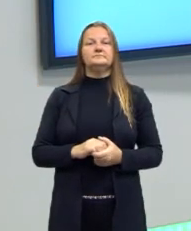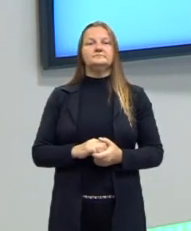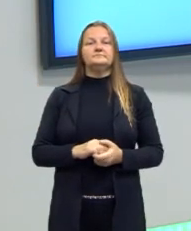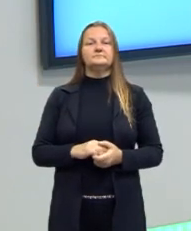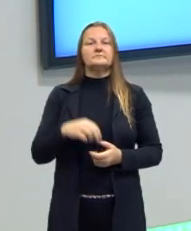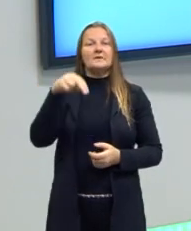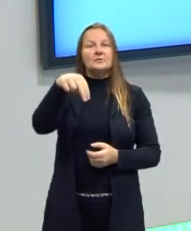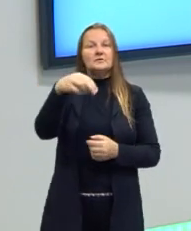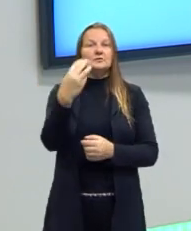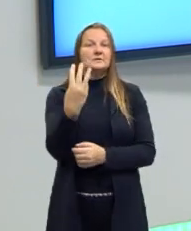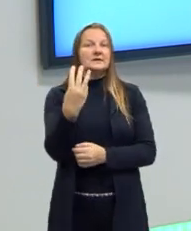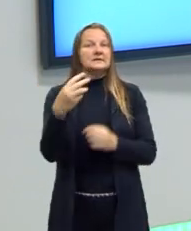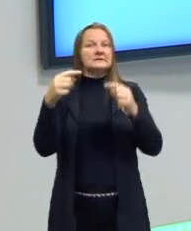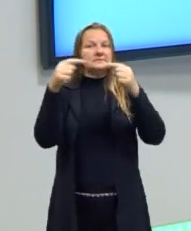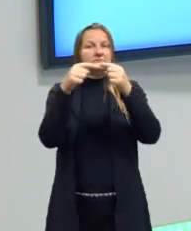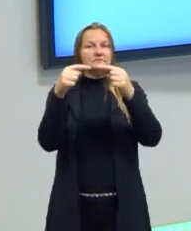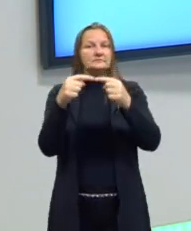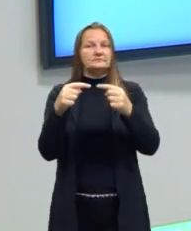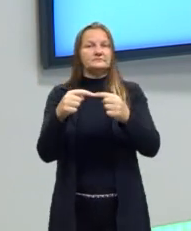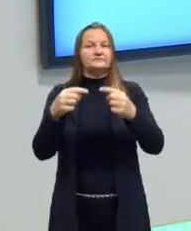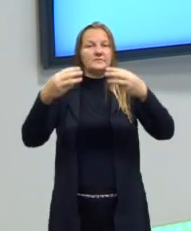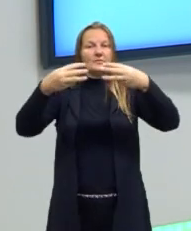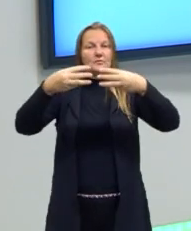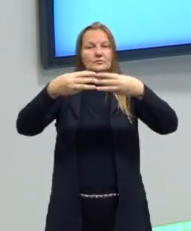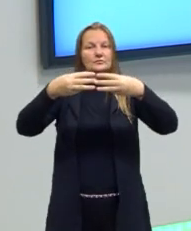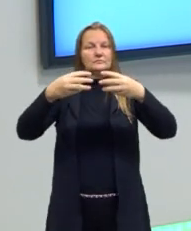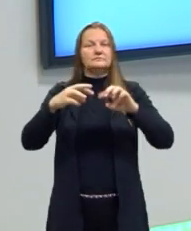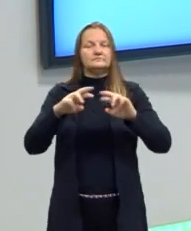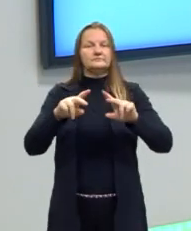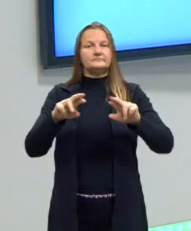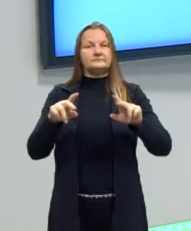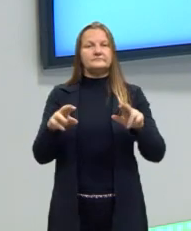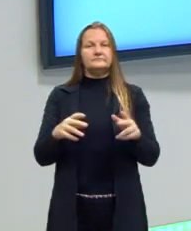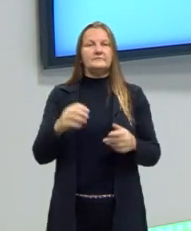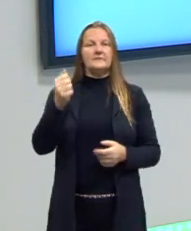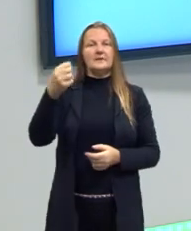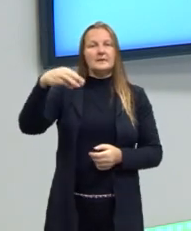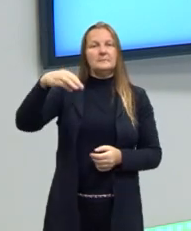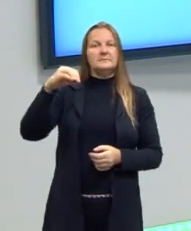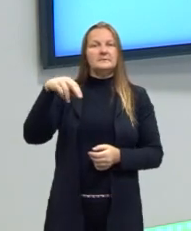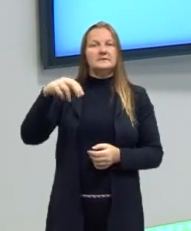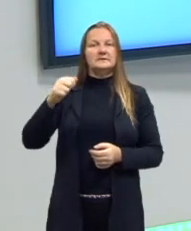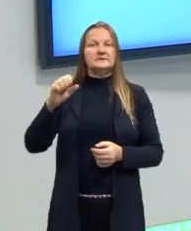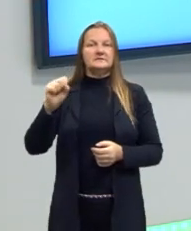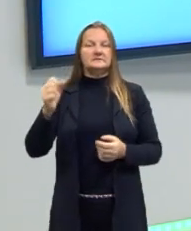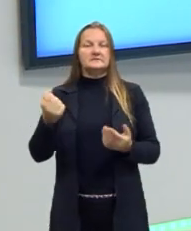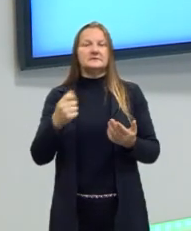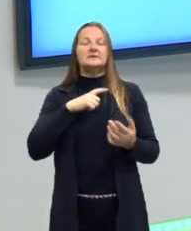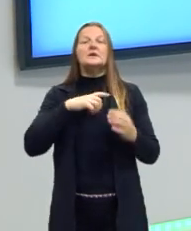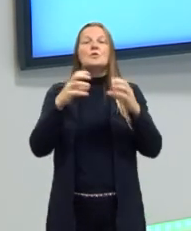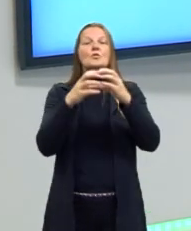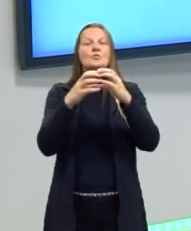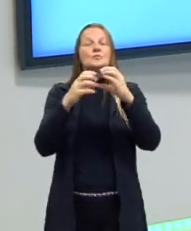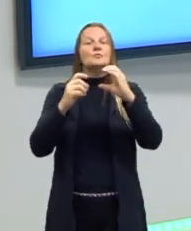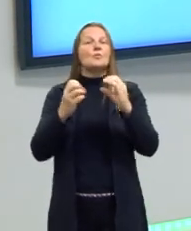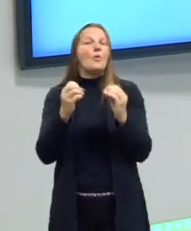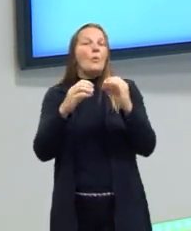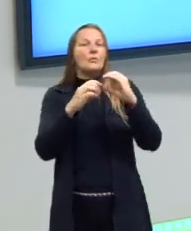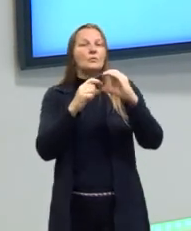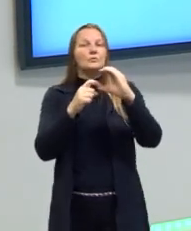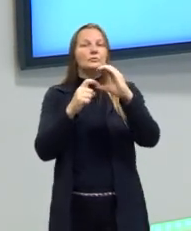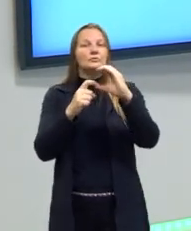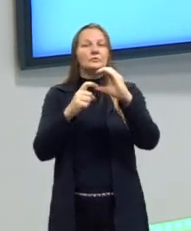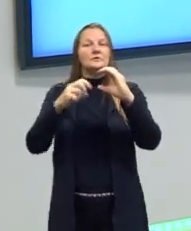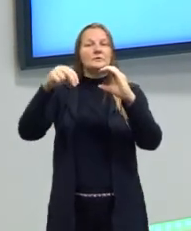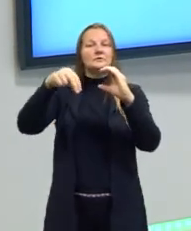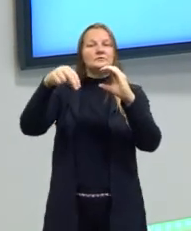para a gente conseguir entender aí a classificação das aminas. As aminas têm como grupo funcional a presença do